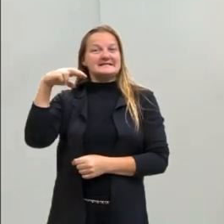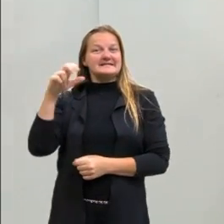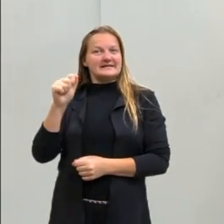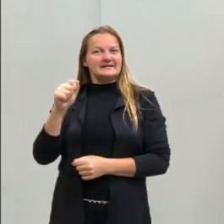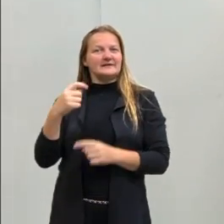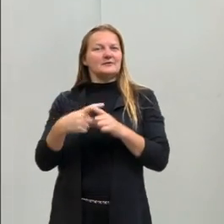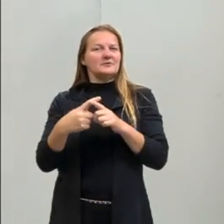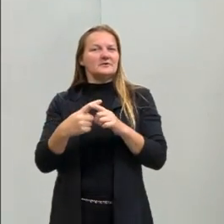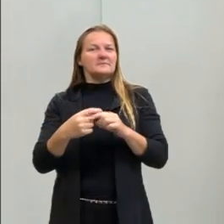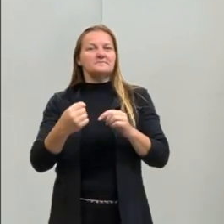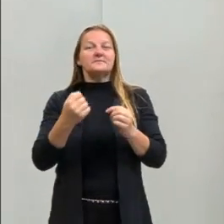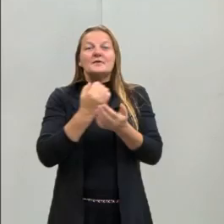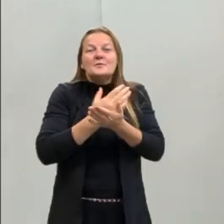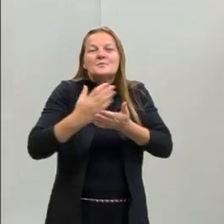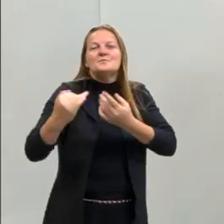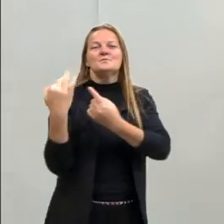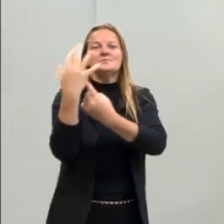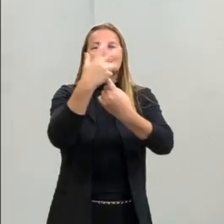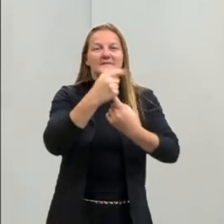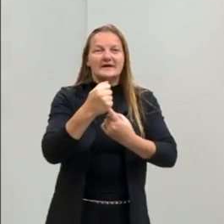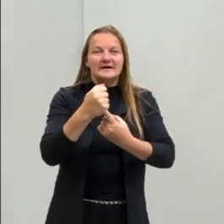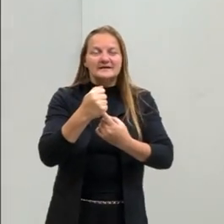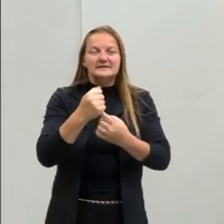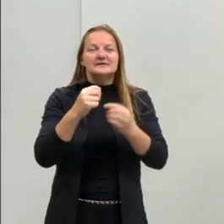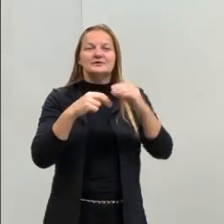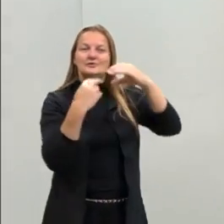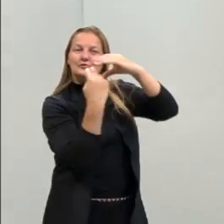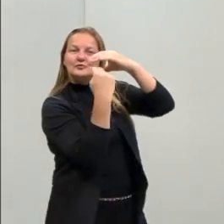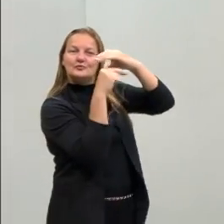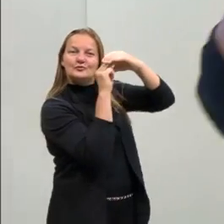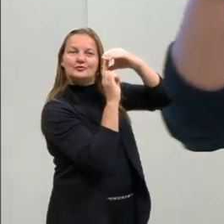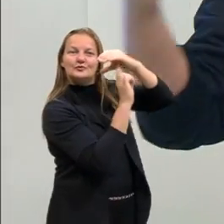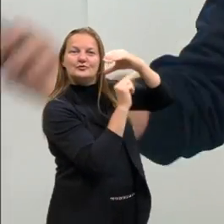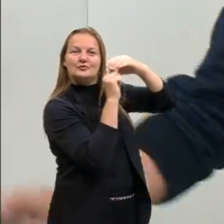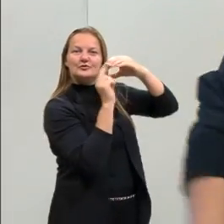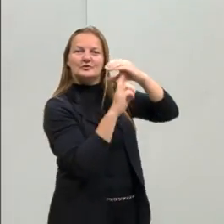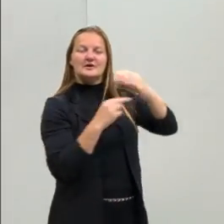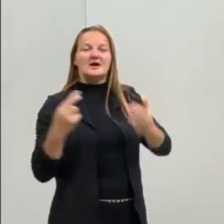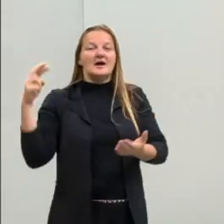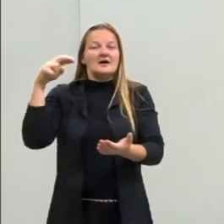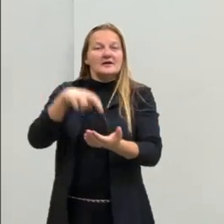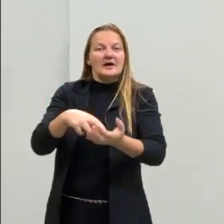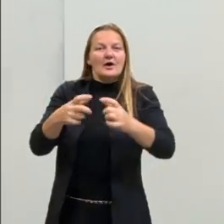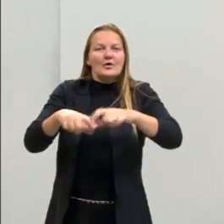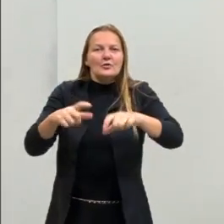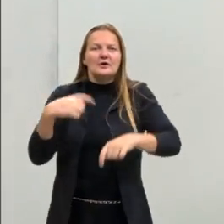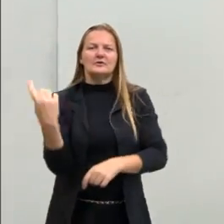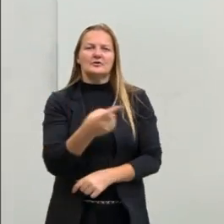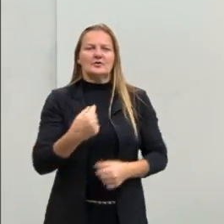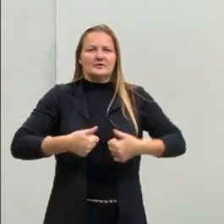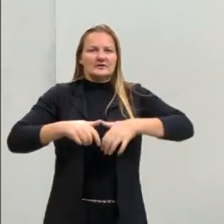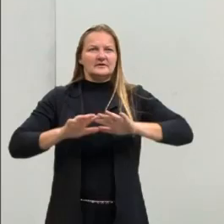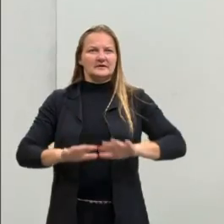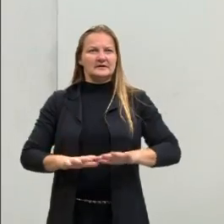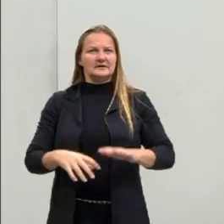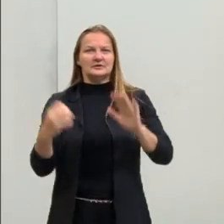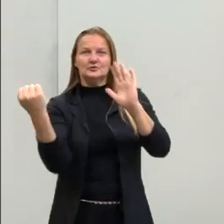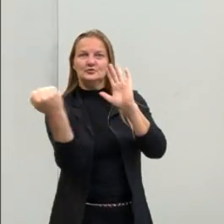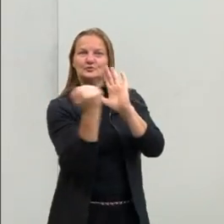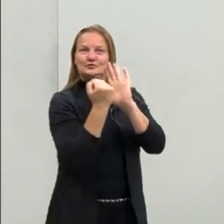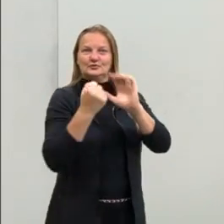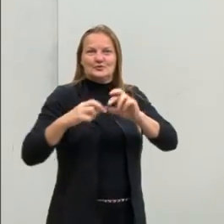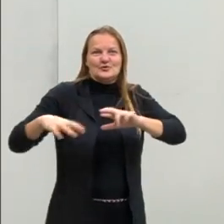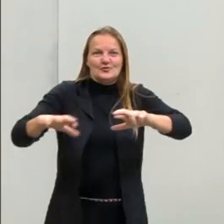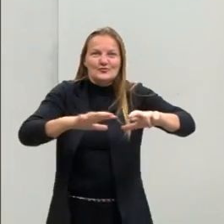a falar sobre arte rupestre. Porque esse comportamento de registrar o lugar onde nós estamos, demarcar um